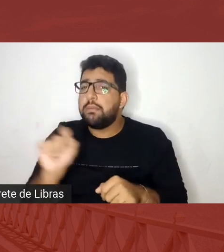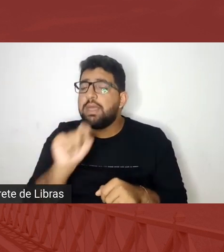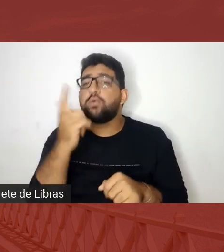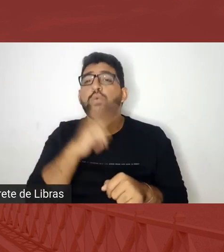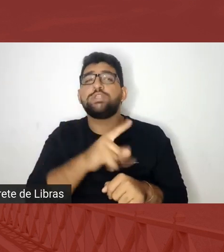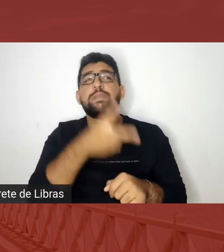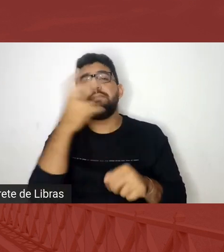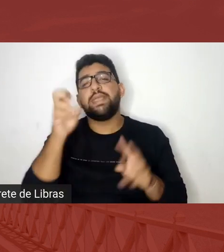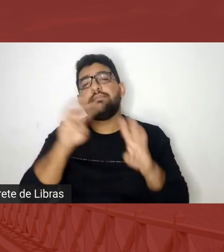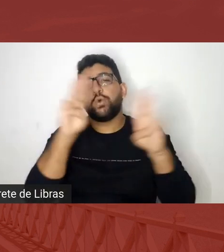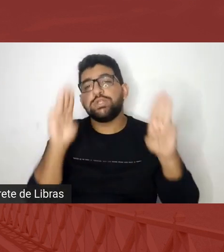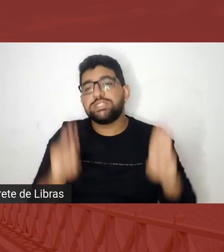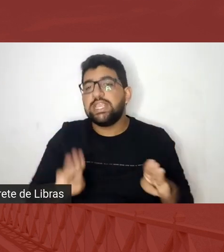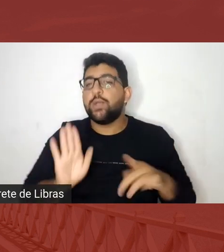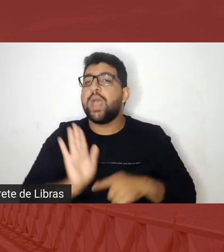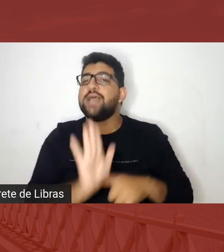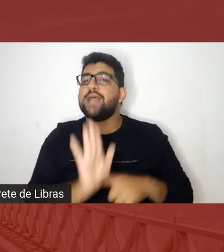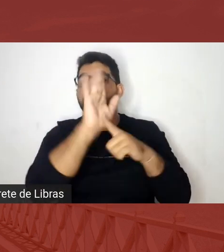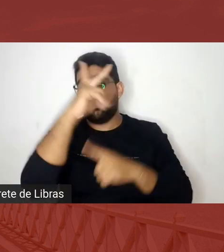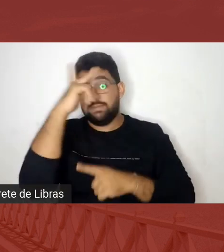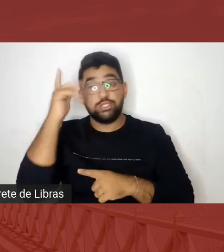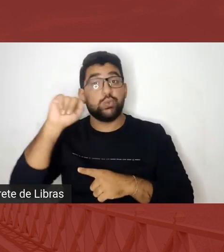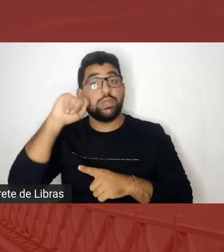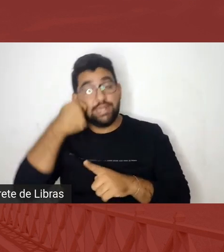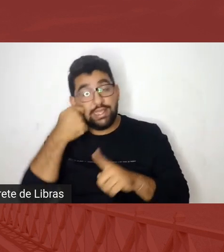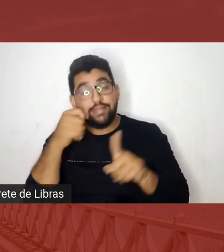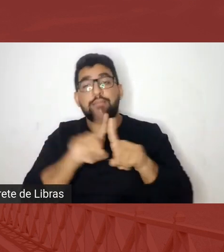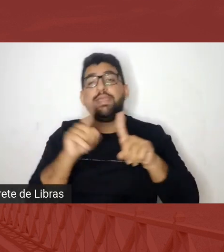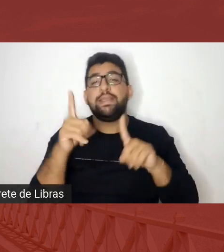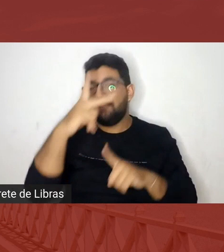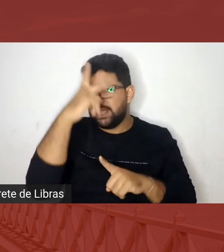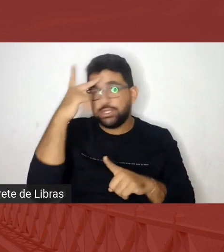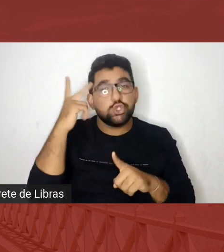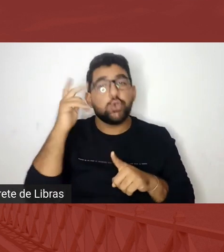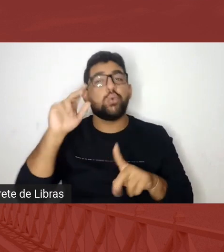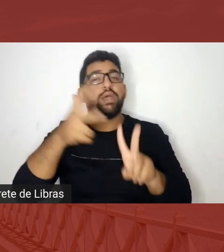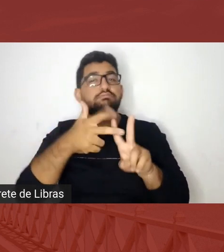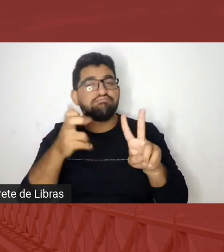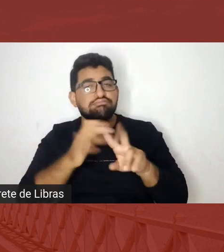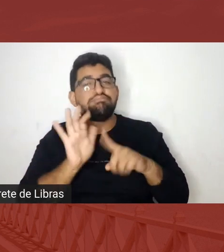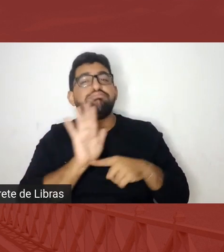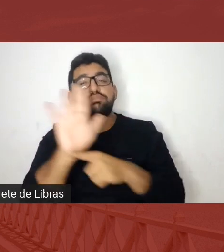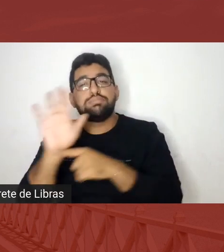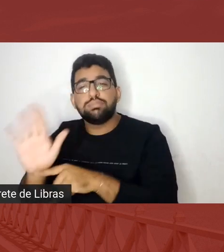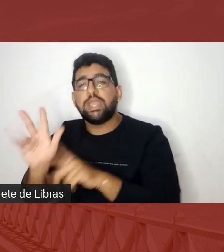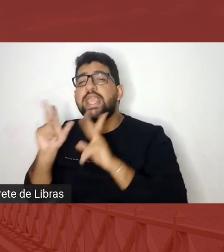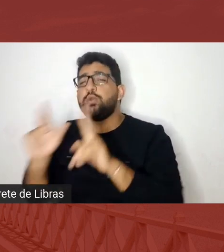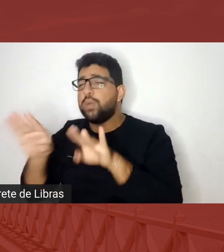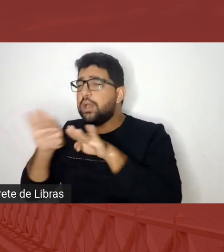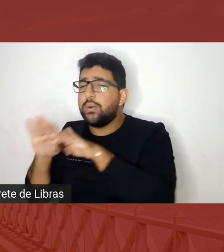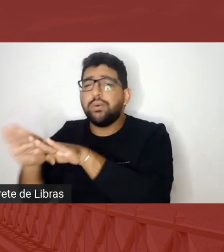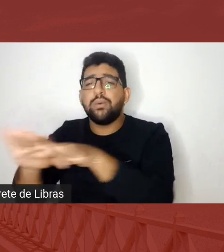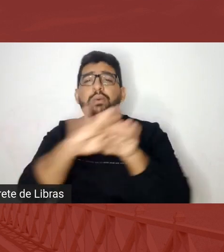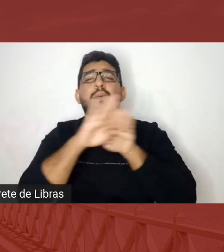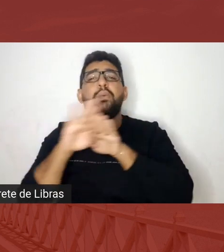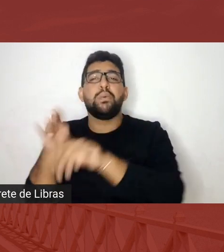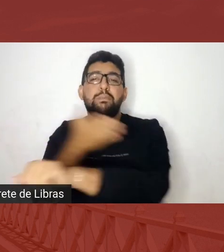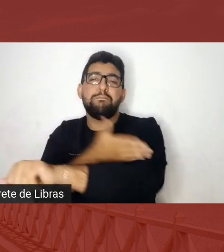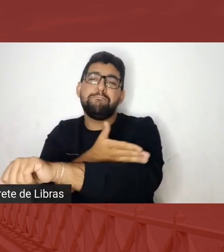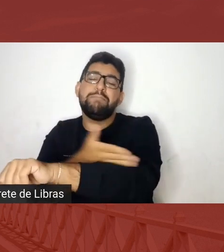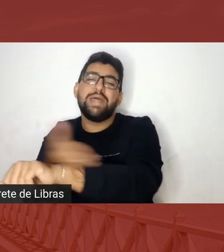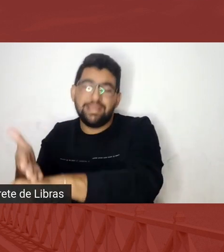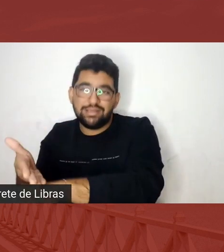das pessoas negras impede equidade com aquelas narrativas que contam a história das pessoas